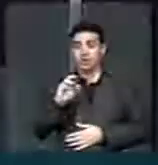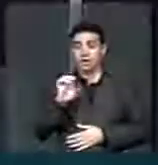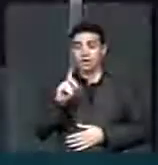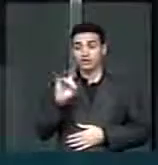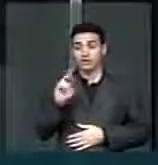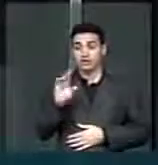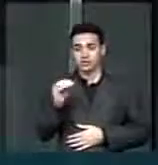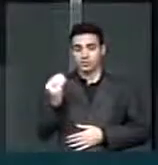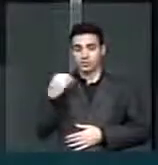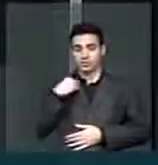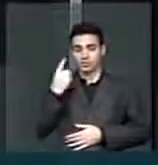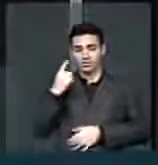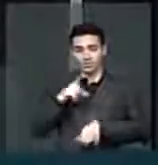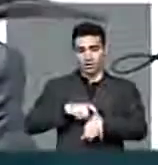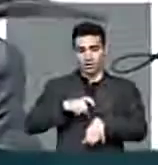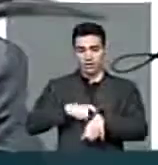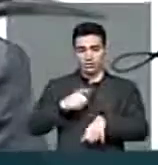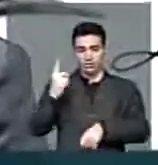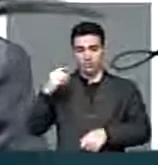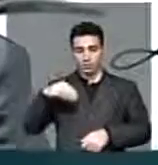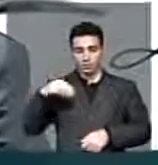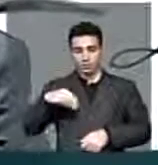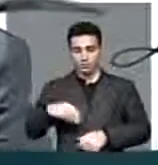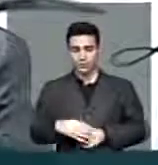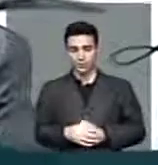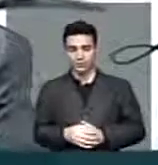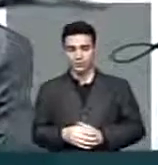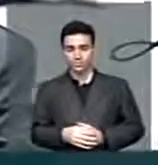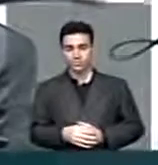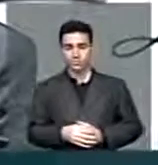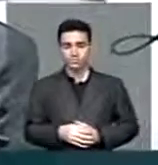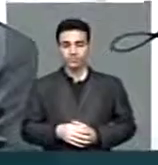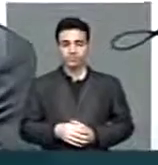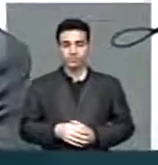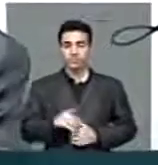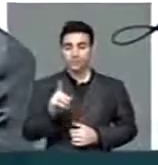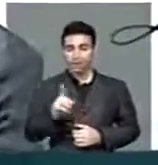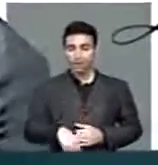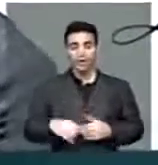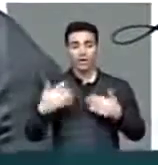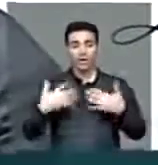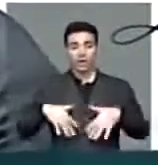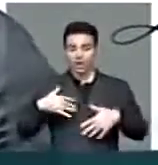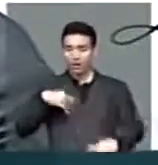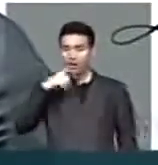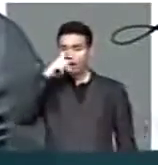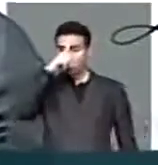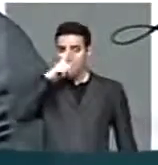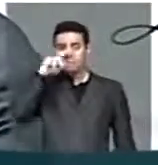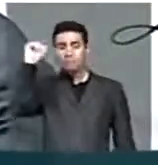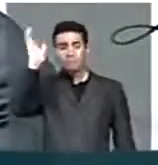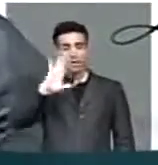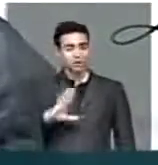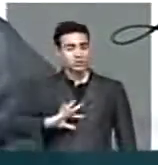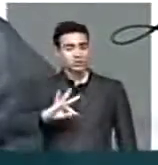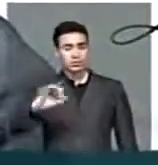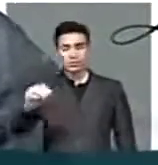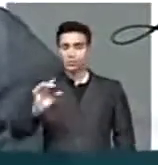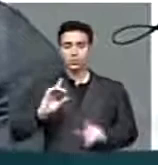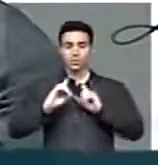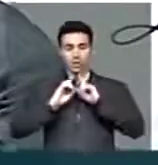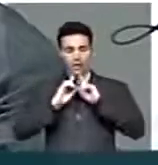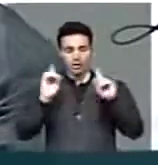cedido esse tempo para nós Senhores, é um caso grave que o Brasil todo está pedindo e reclamando